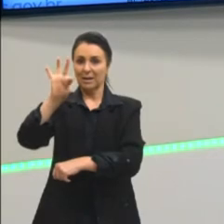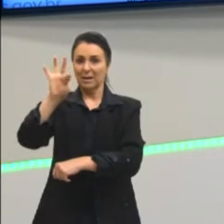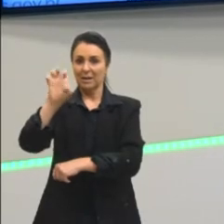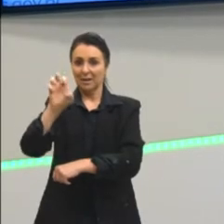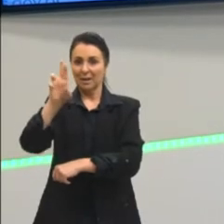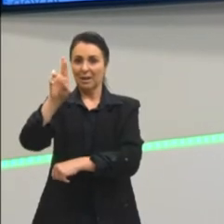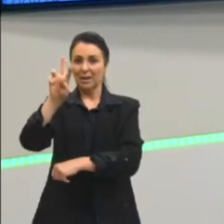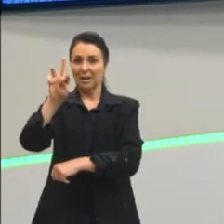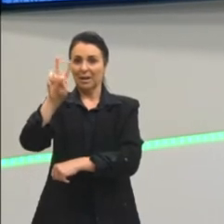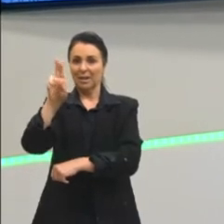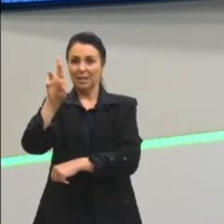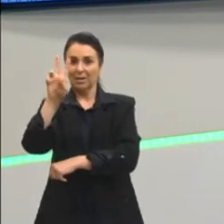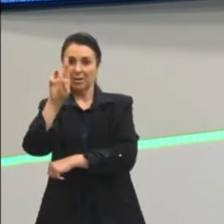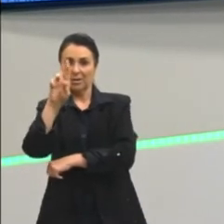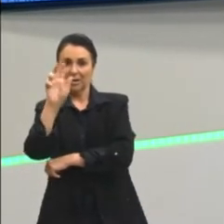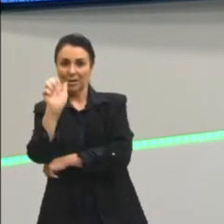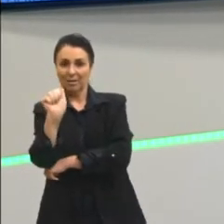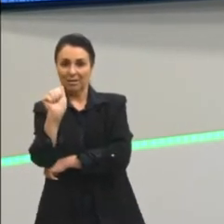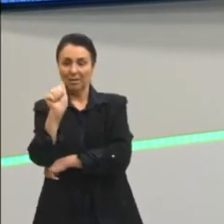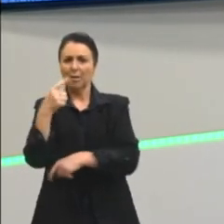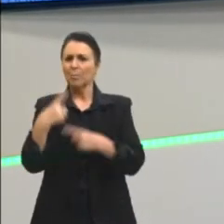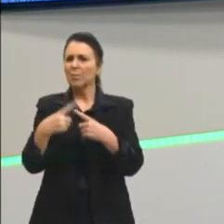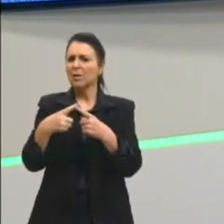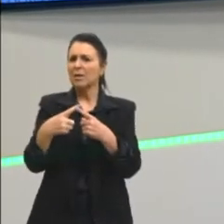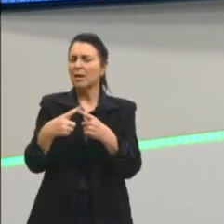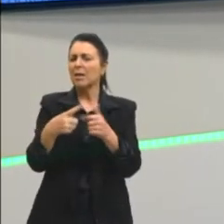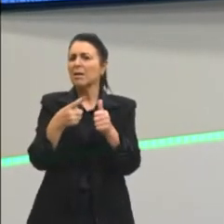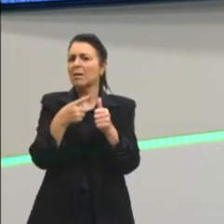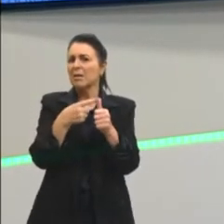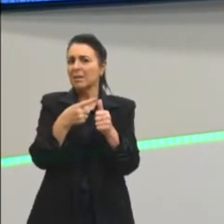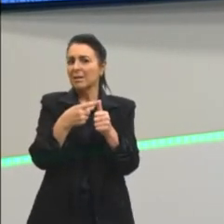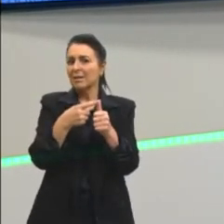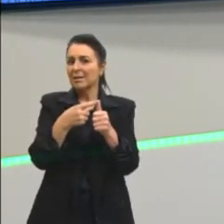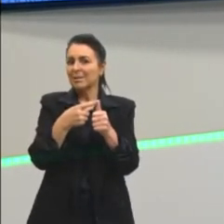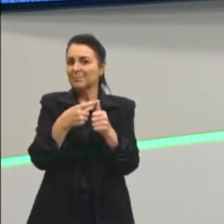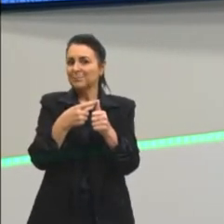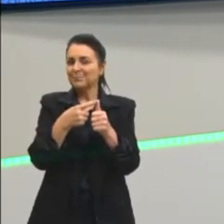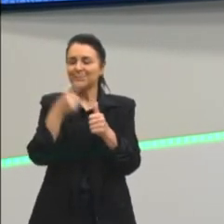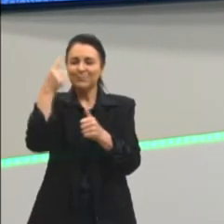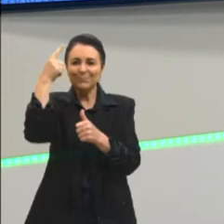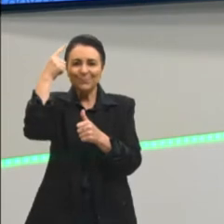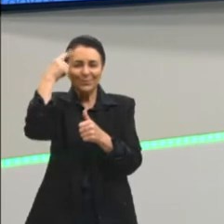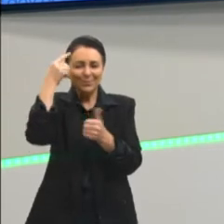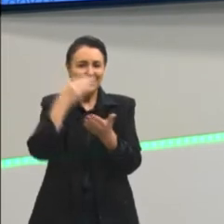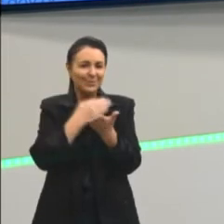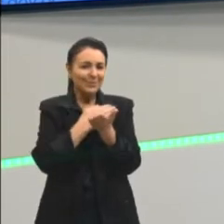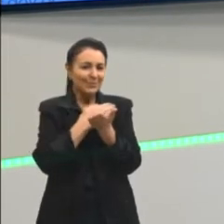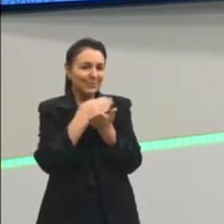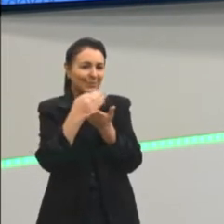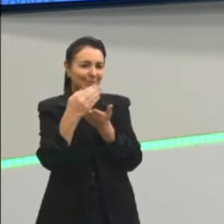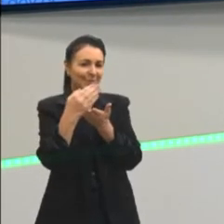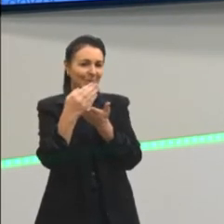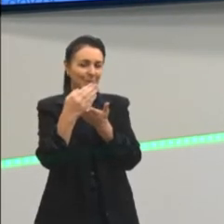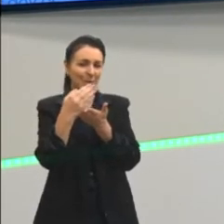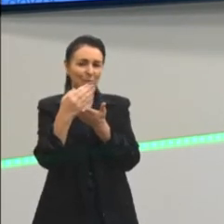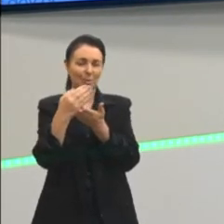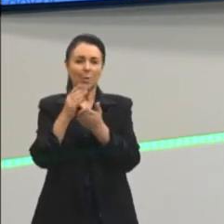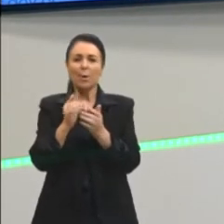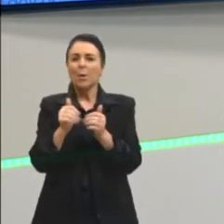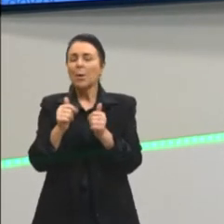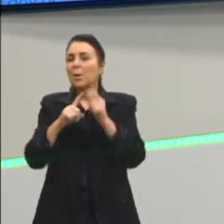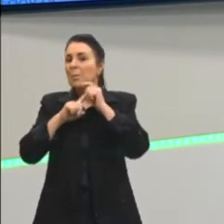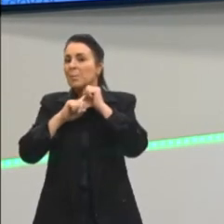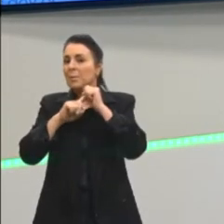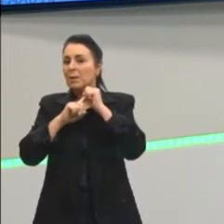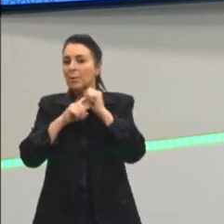todas as outras? Se a gente for pensar, inicialmente, uma das primeiras prioridades dos